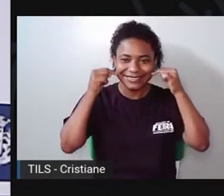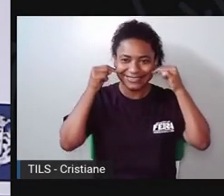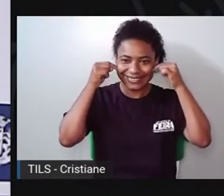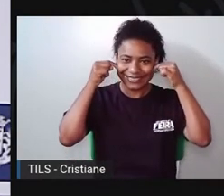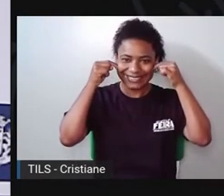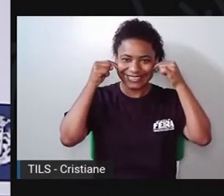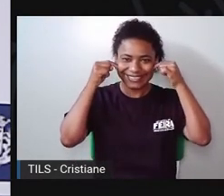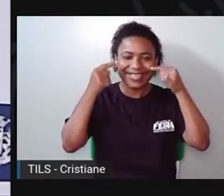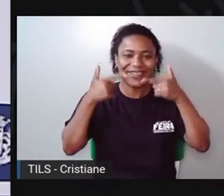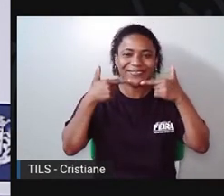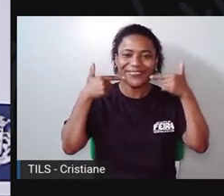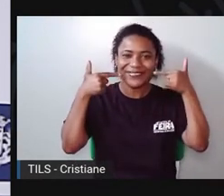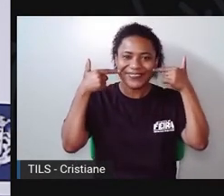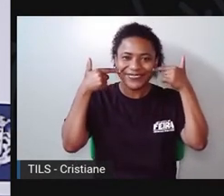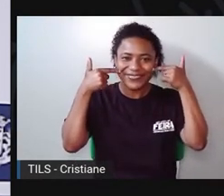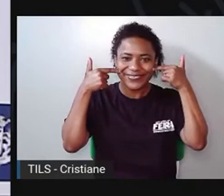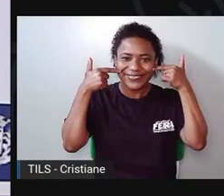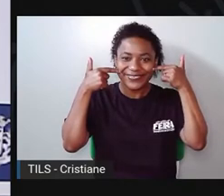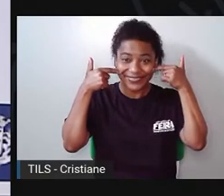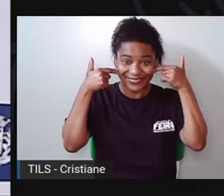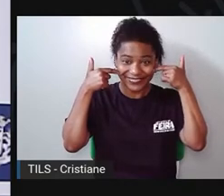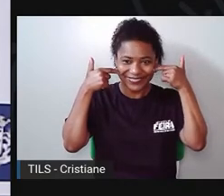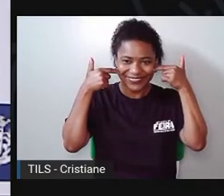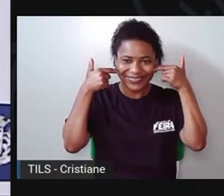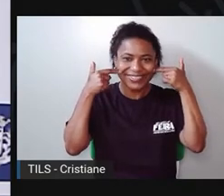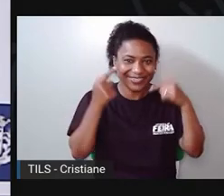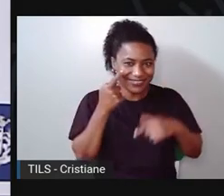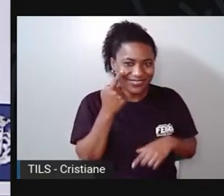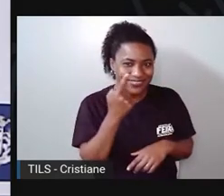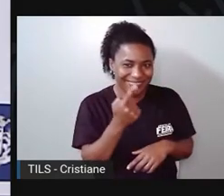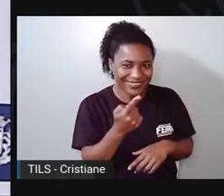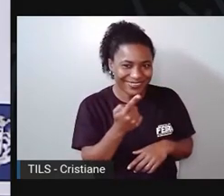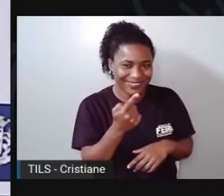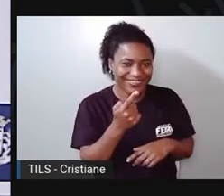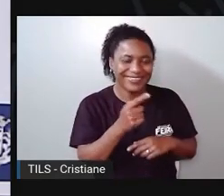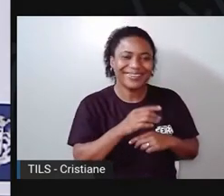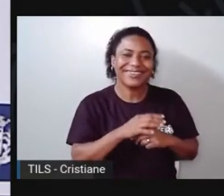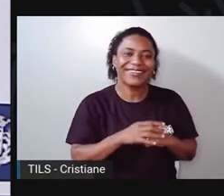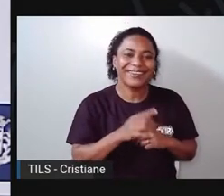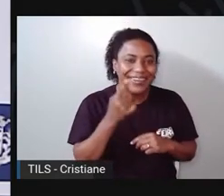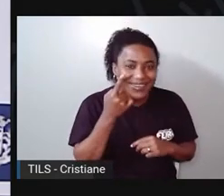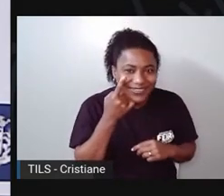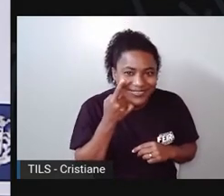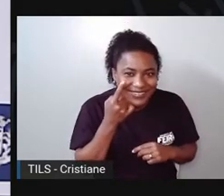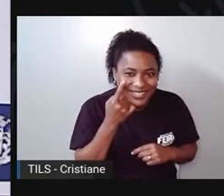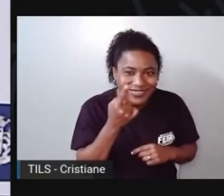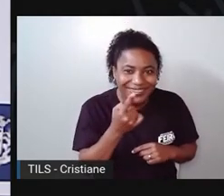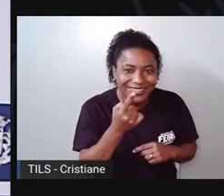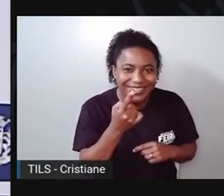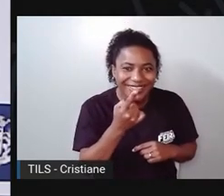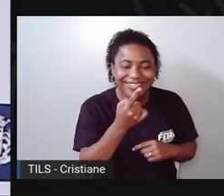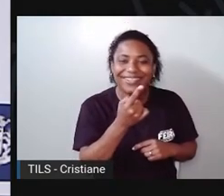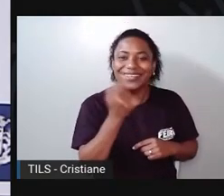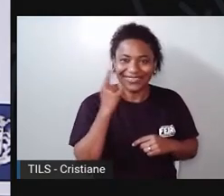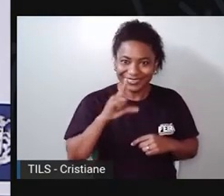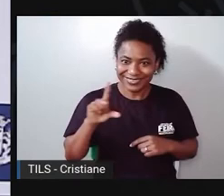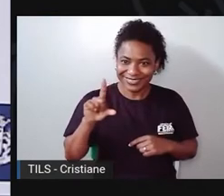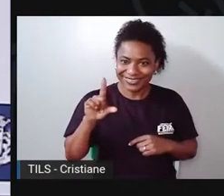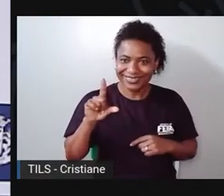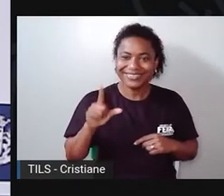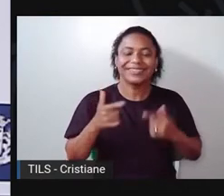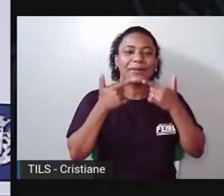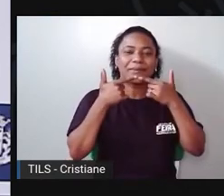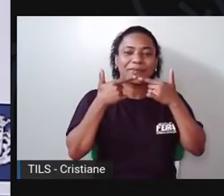sorrindo. Olha lá! Estão conseguindo ver? Vou chegar mais pertinho. Foi? Agora eu vou